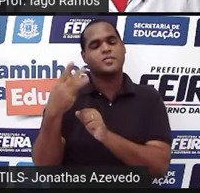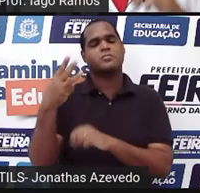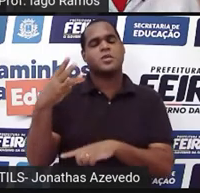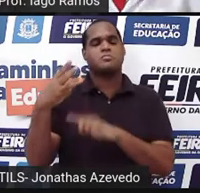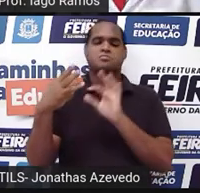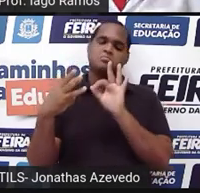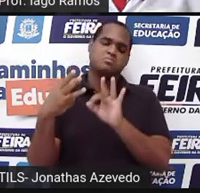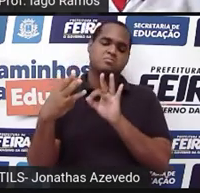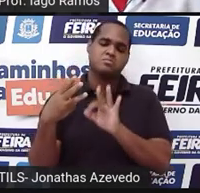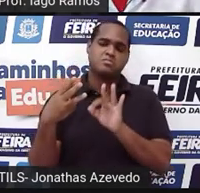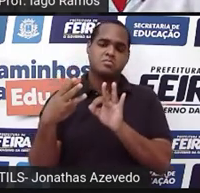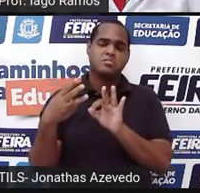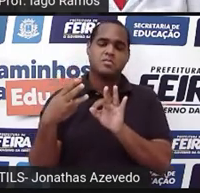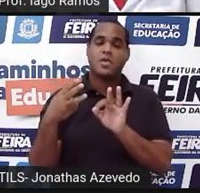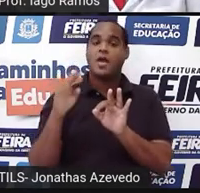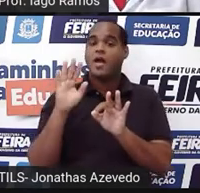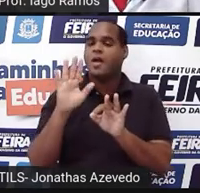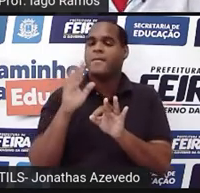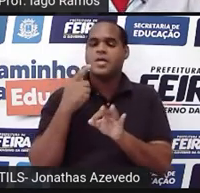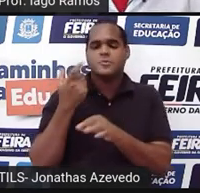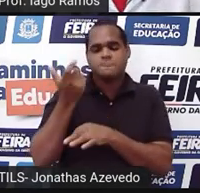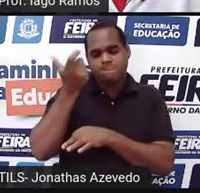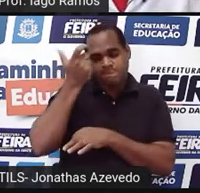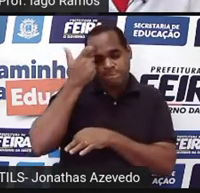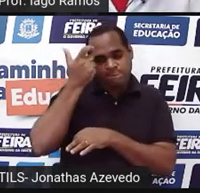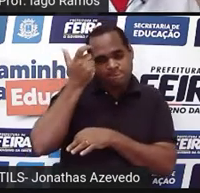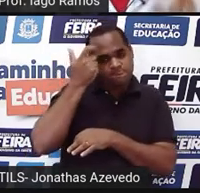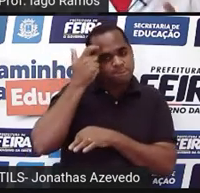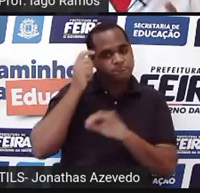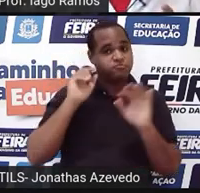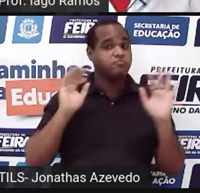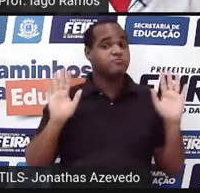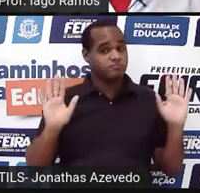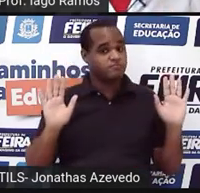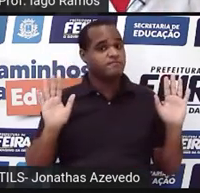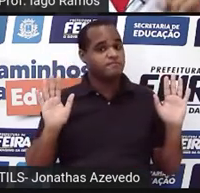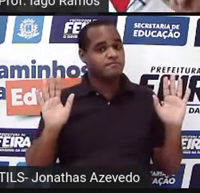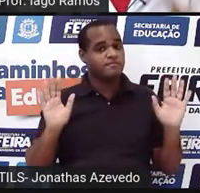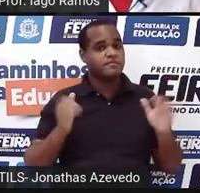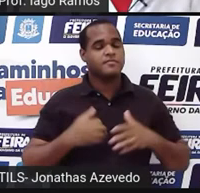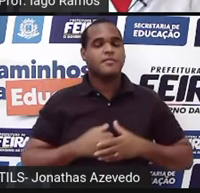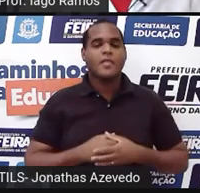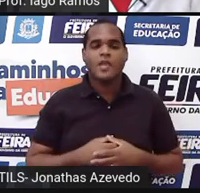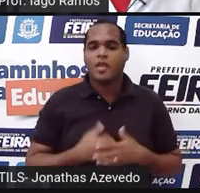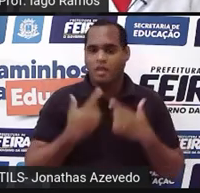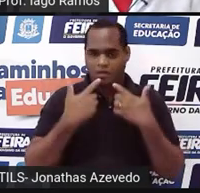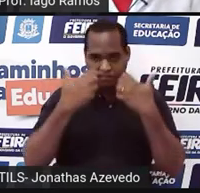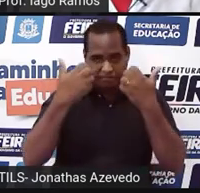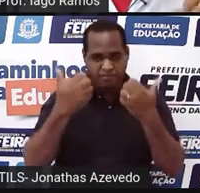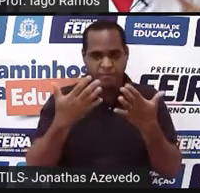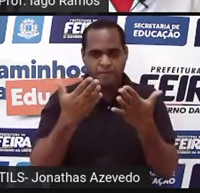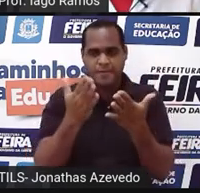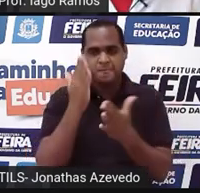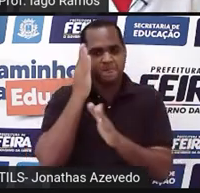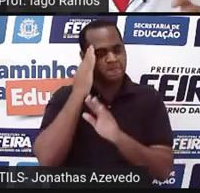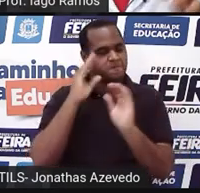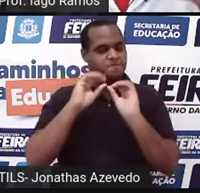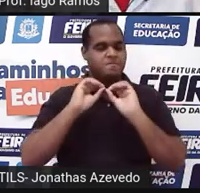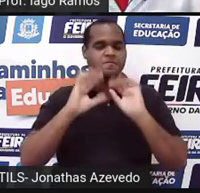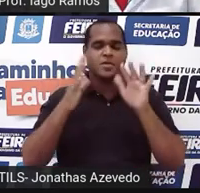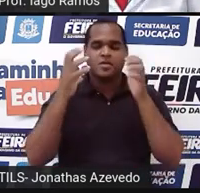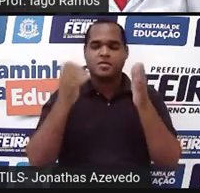223. Só que isso de maneira mental. Tá bom? Estou repetindo isso para você entender